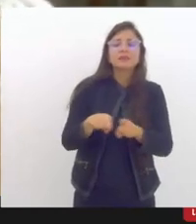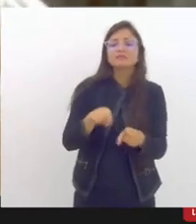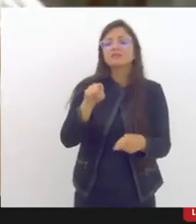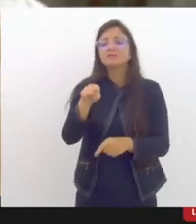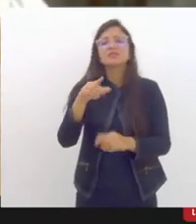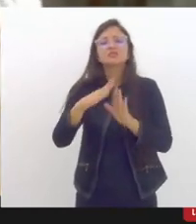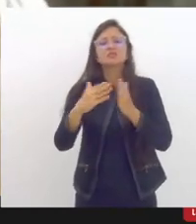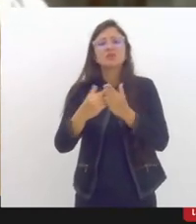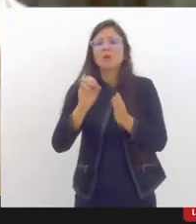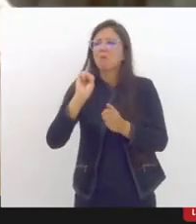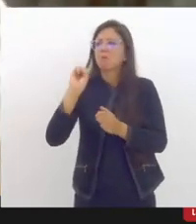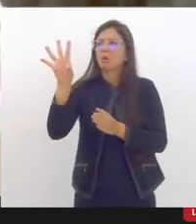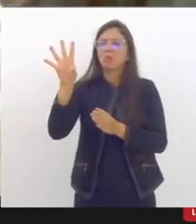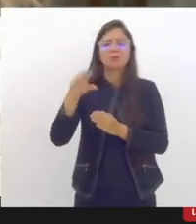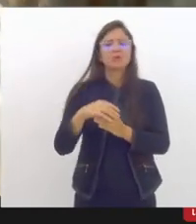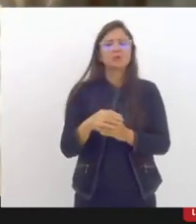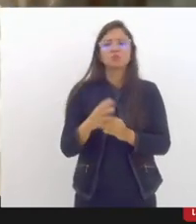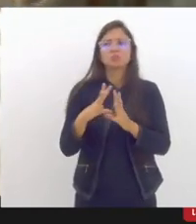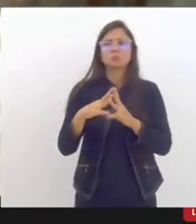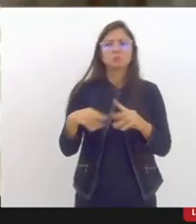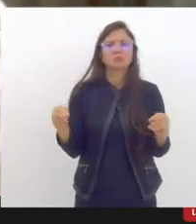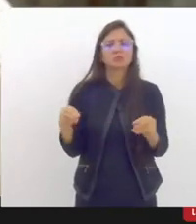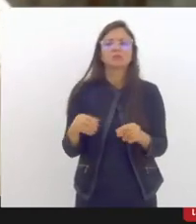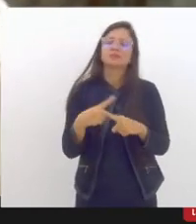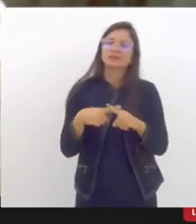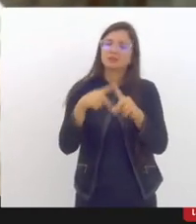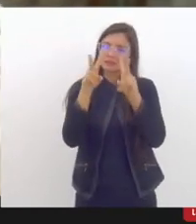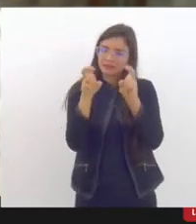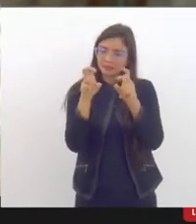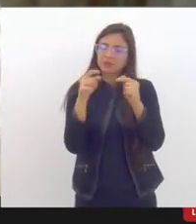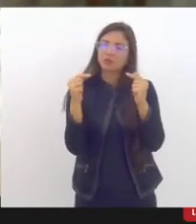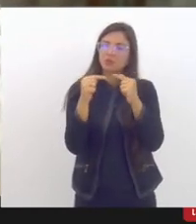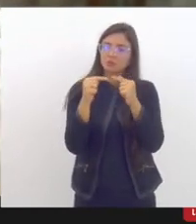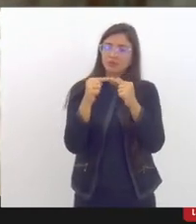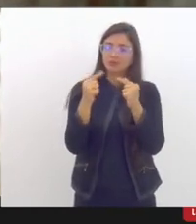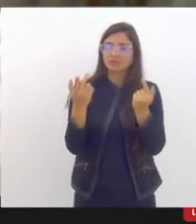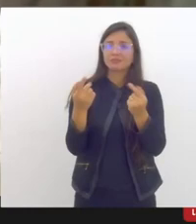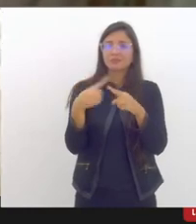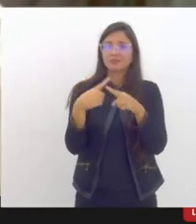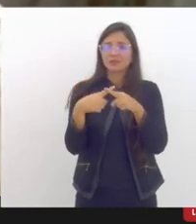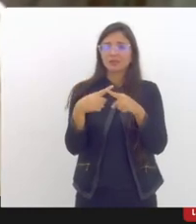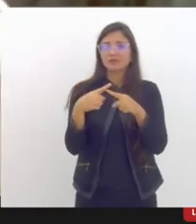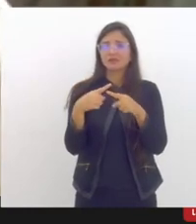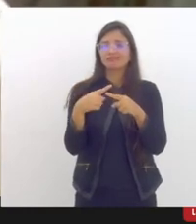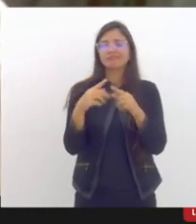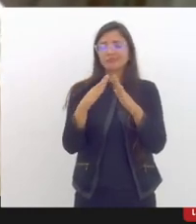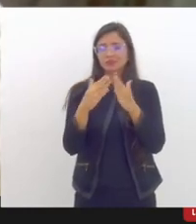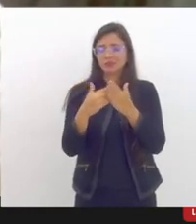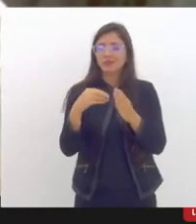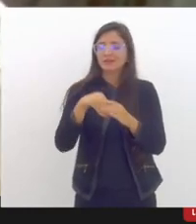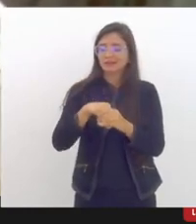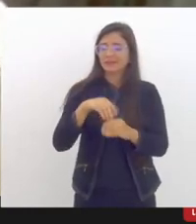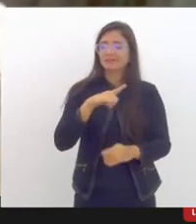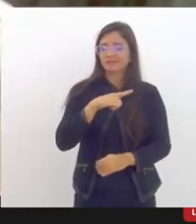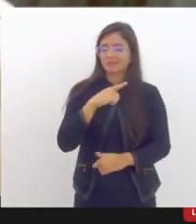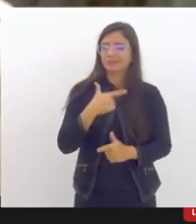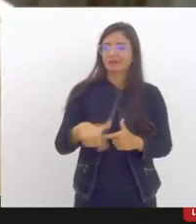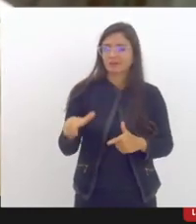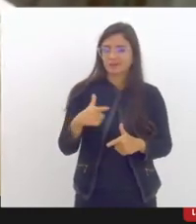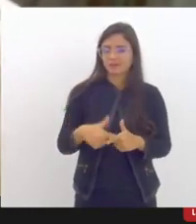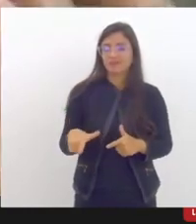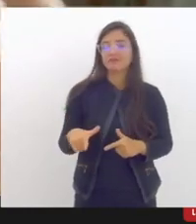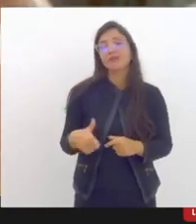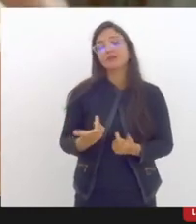que eram temas relacionados a questão do conflito na comunidade escolar professores com muitas